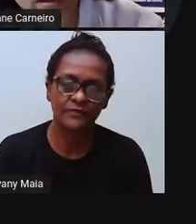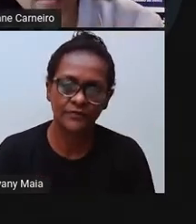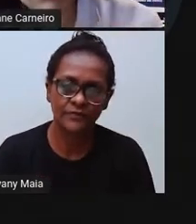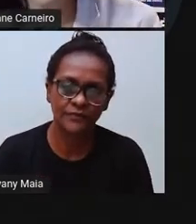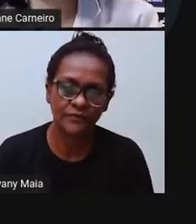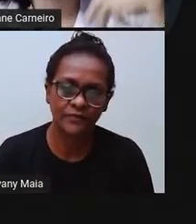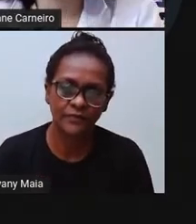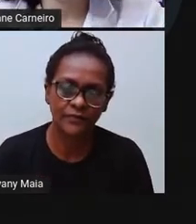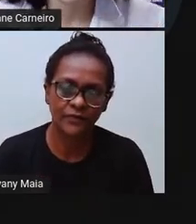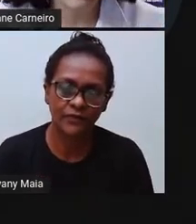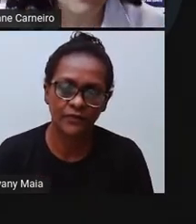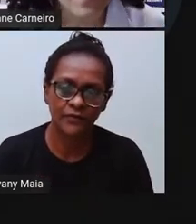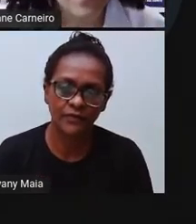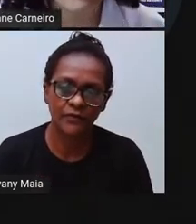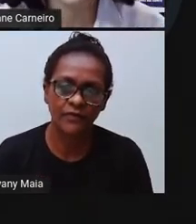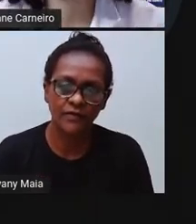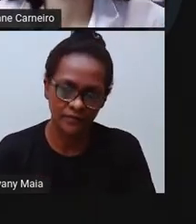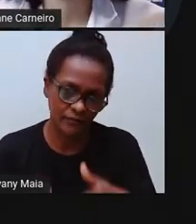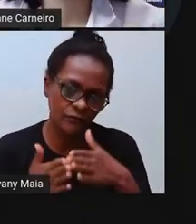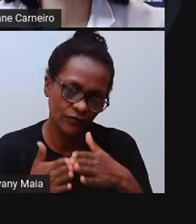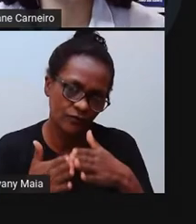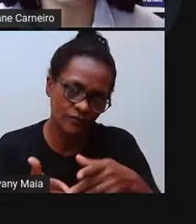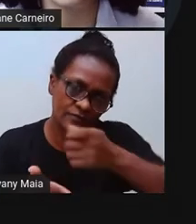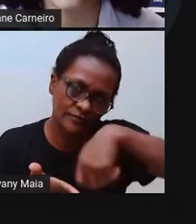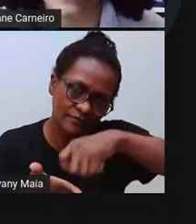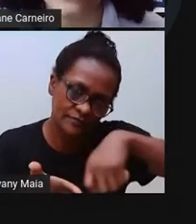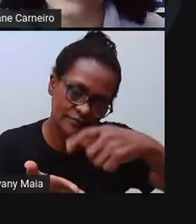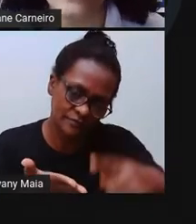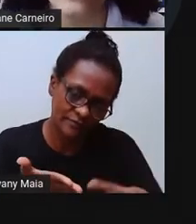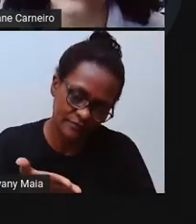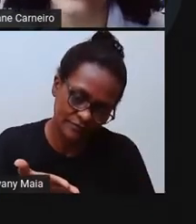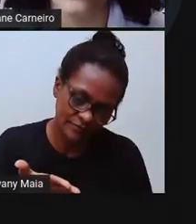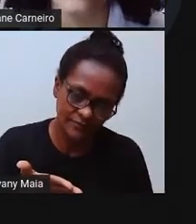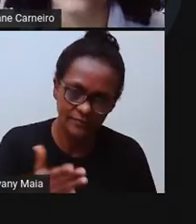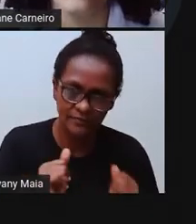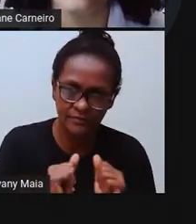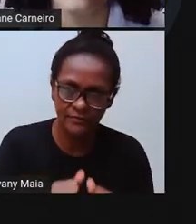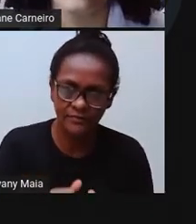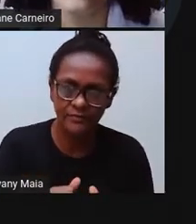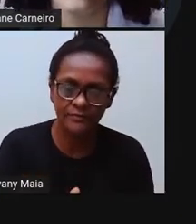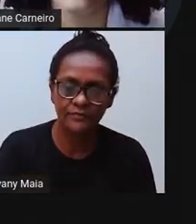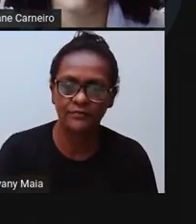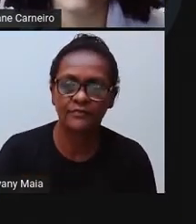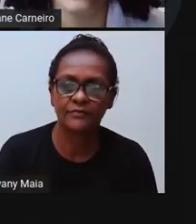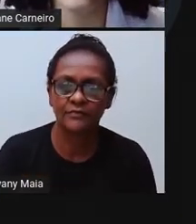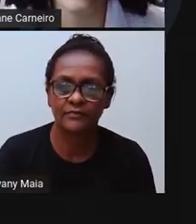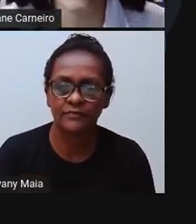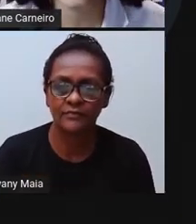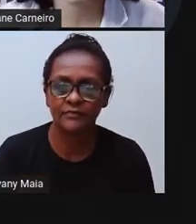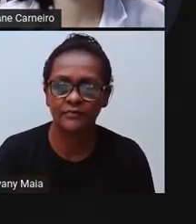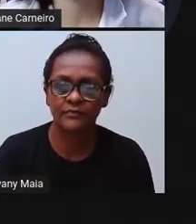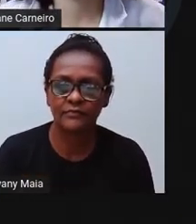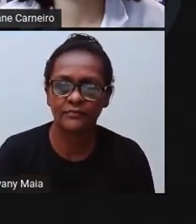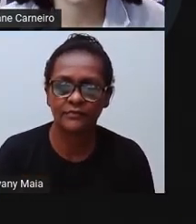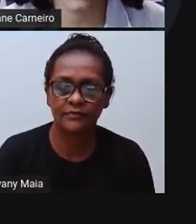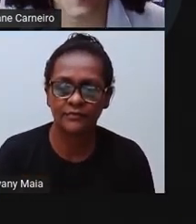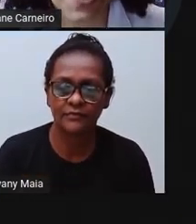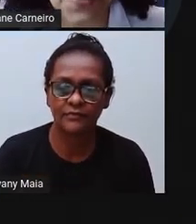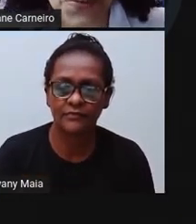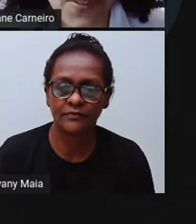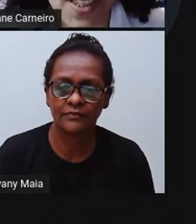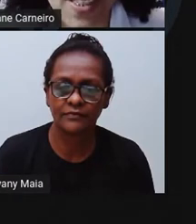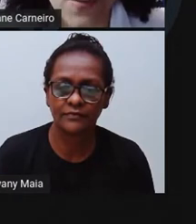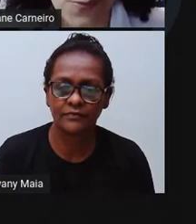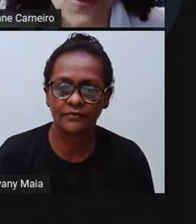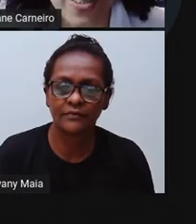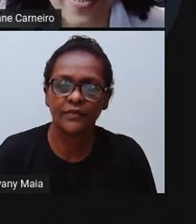o vídeo, escrever a sua palavra e depois você continua aqui, tá certo? Ó. Que brinquedo será esse? Eita, Pró, Ian, tá